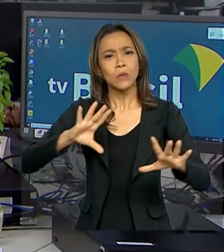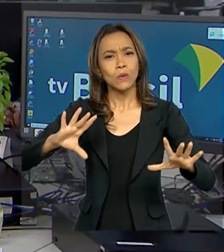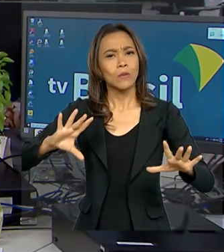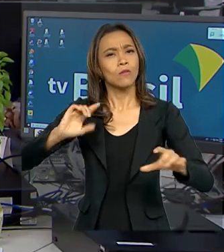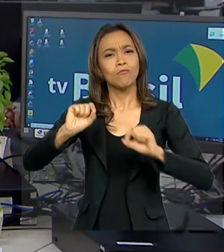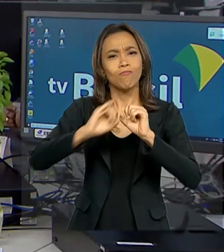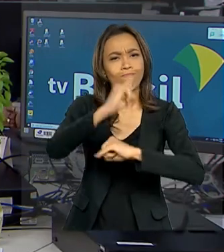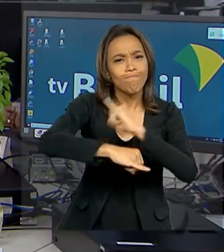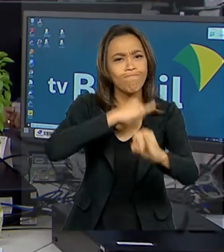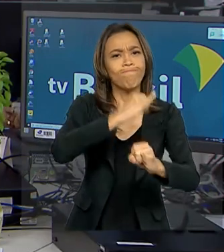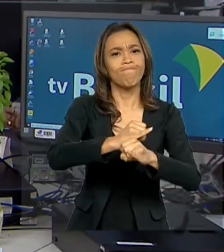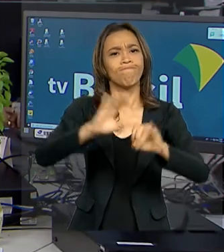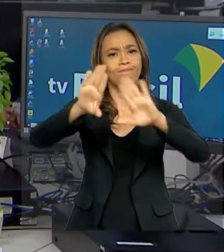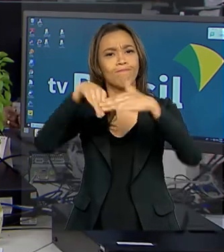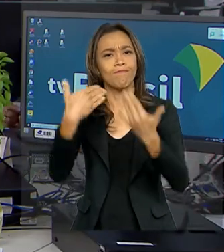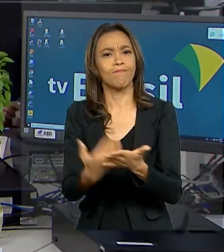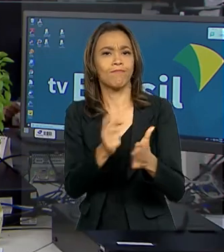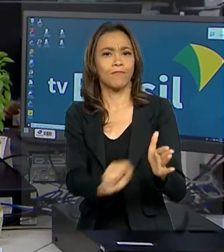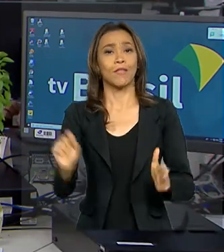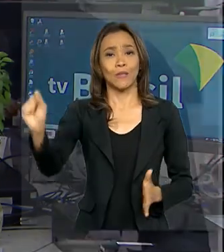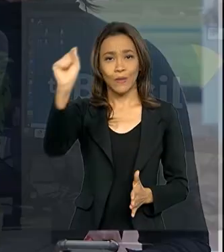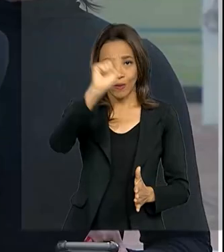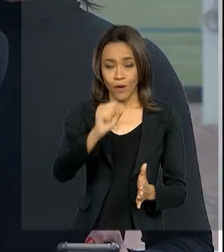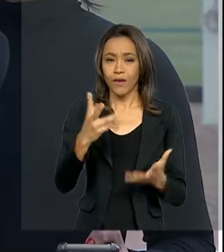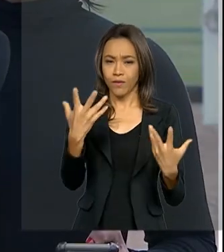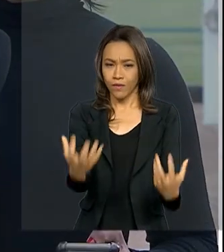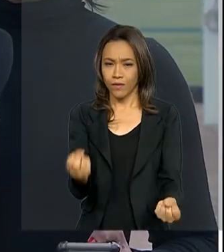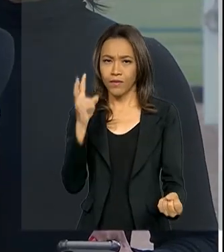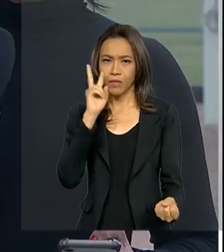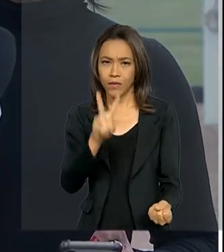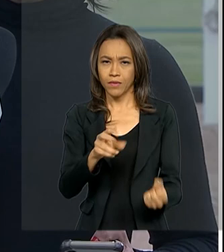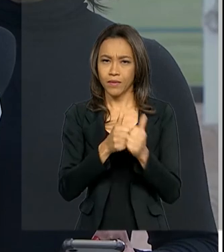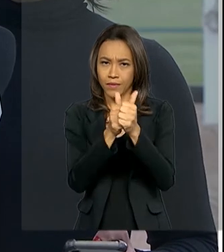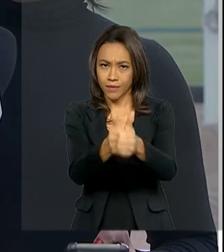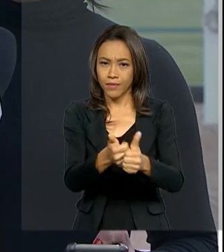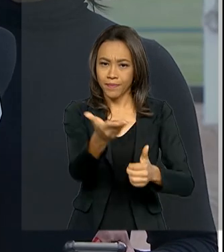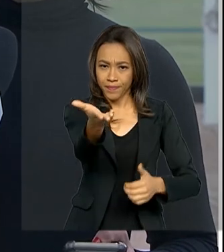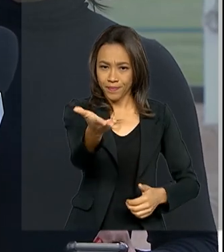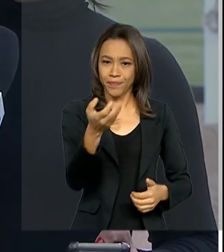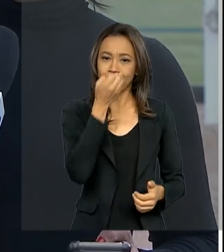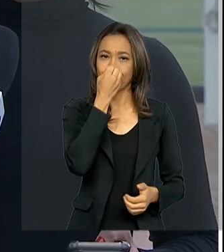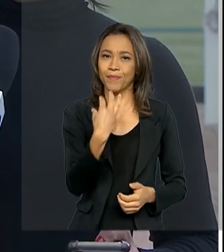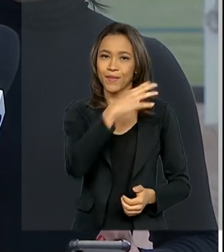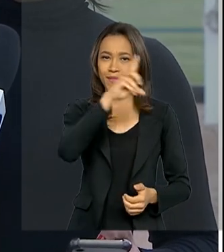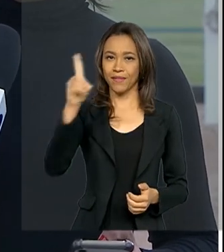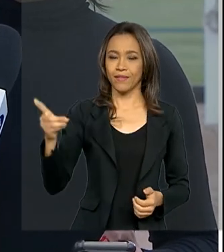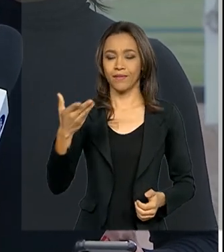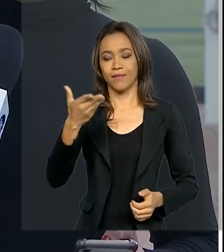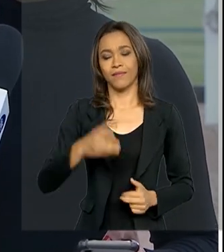Vamos ao Palácio da Alvorada? Quem está lá é a repórter Luciana Colares de Holanda. Bom dia, Lu.